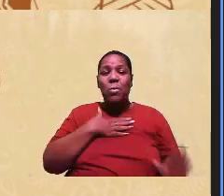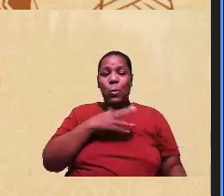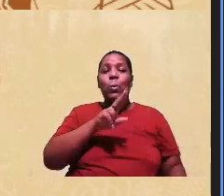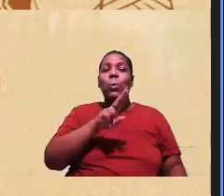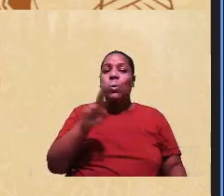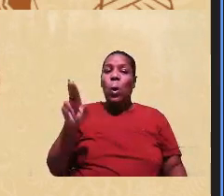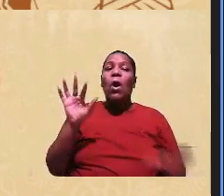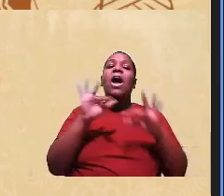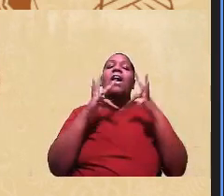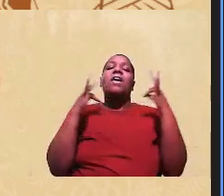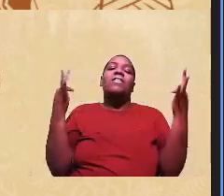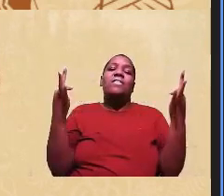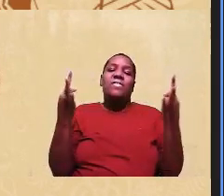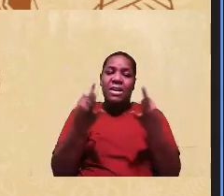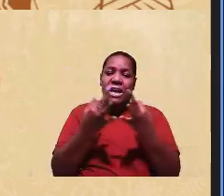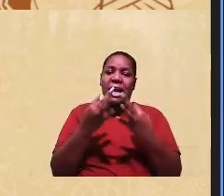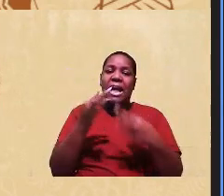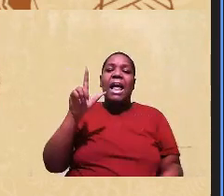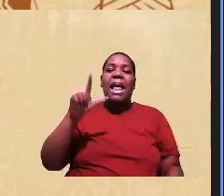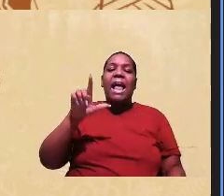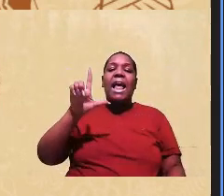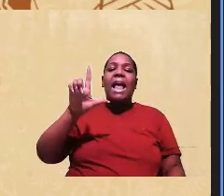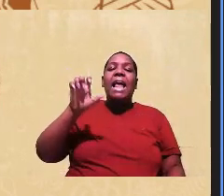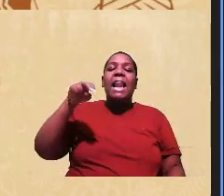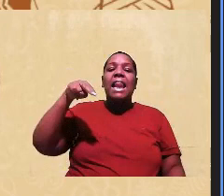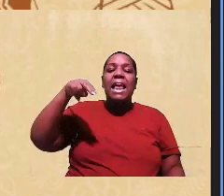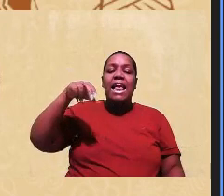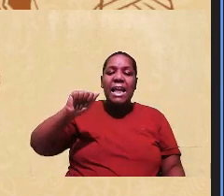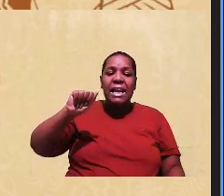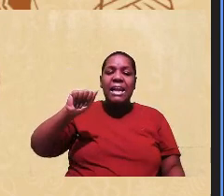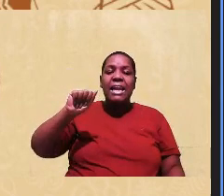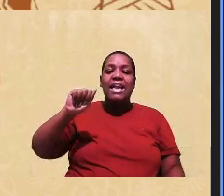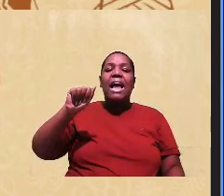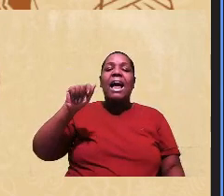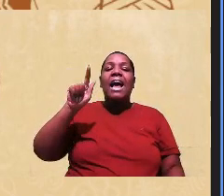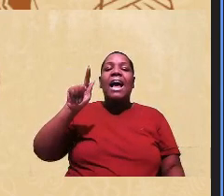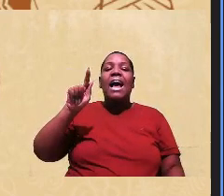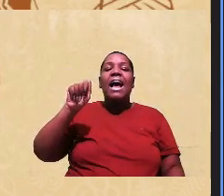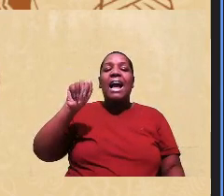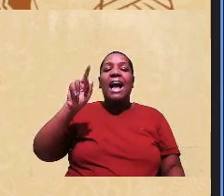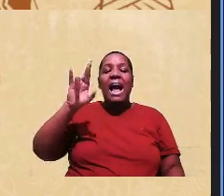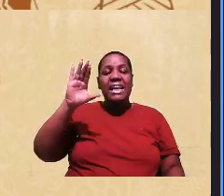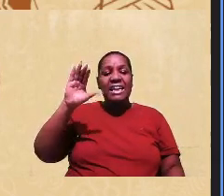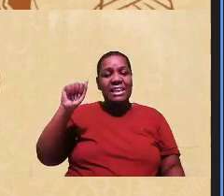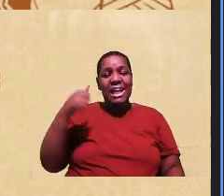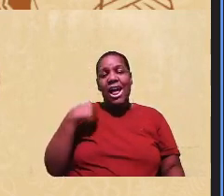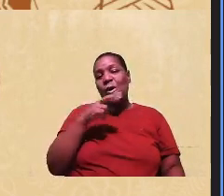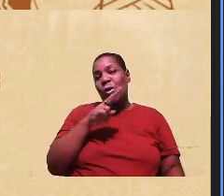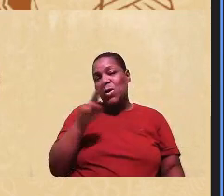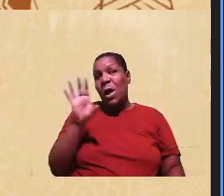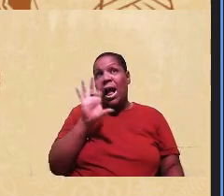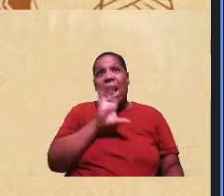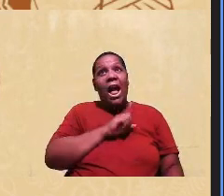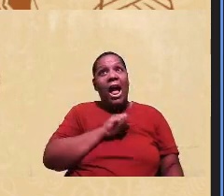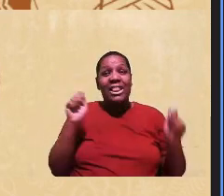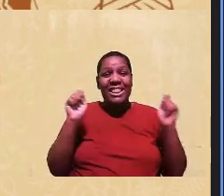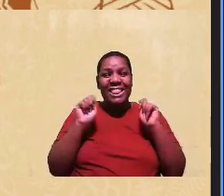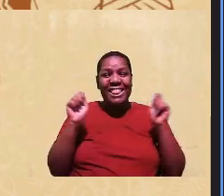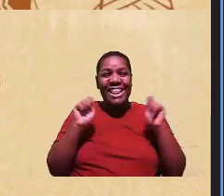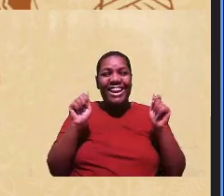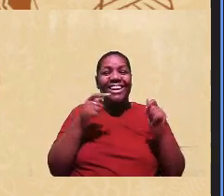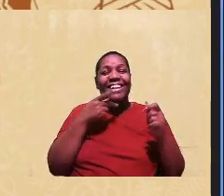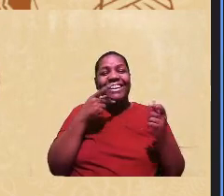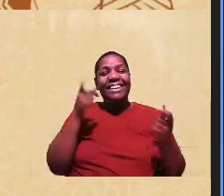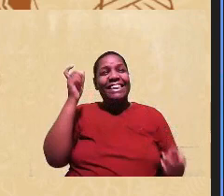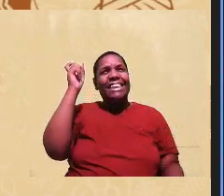família é Lena, Lena Garcia, então é esse nome que eu adoro, ou então as pessoas às vezes têm dificuldade